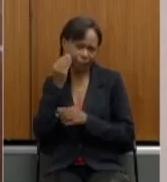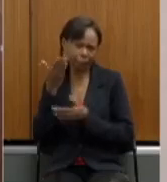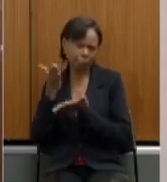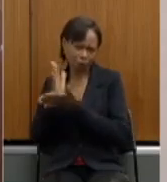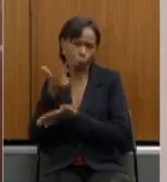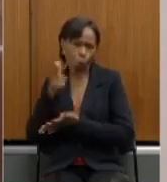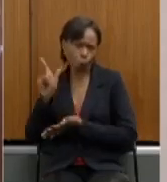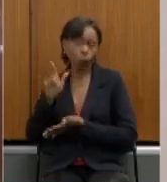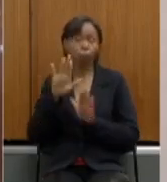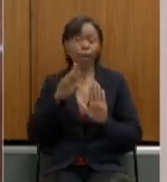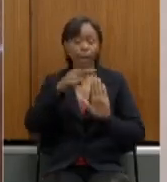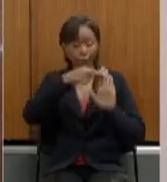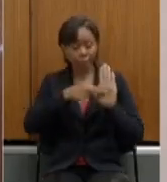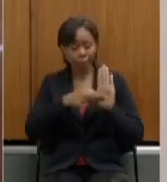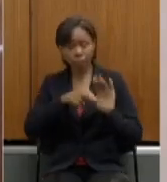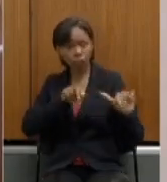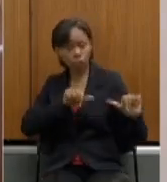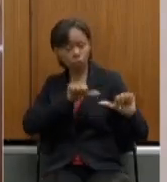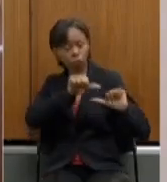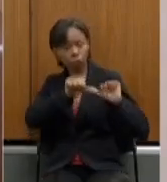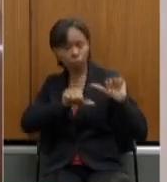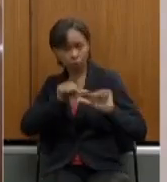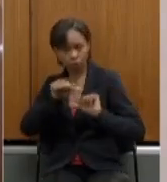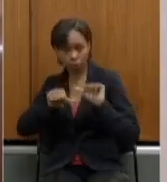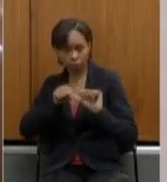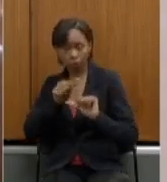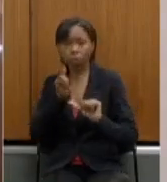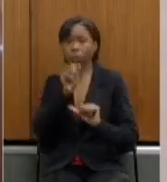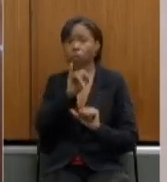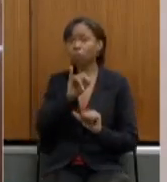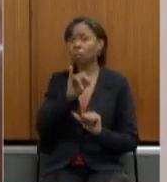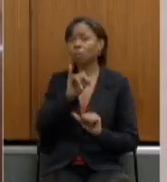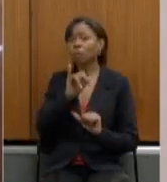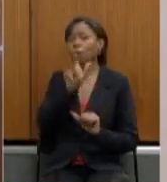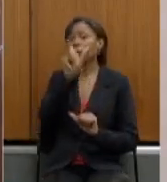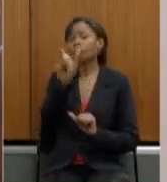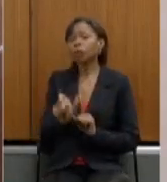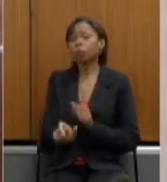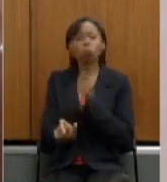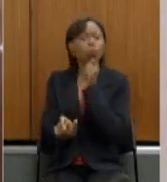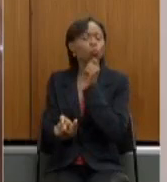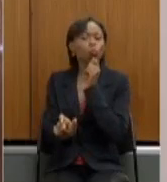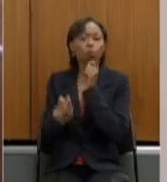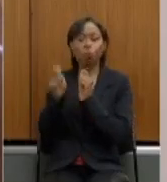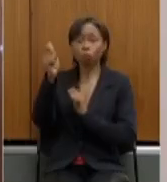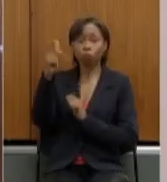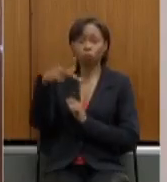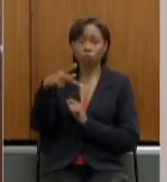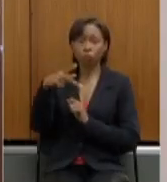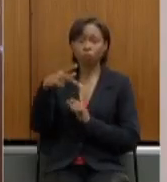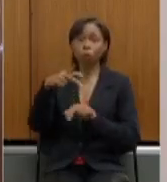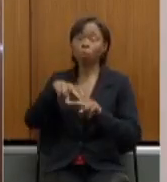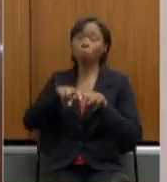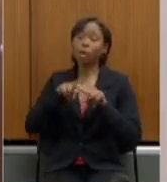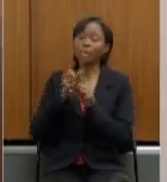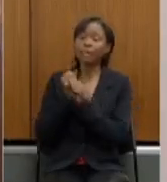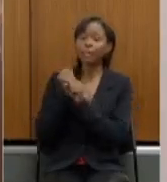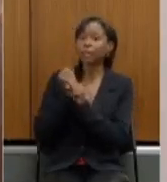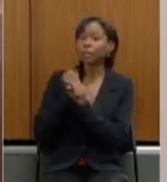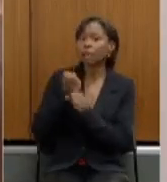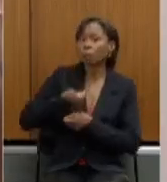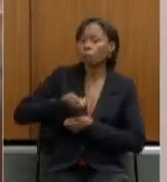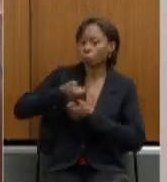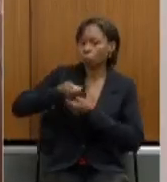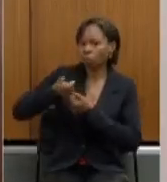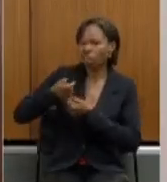regra de transição para quem faltava se aposentar por tempo de contribuição faltava dois